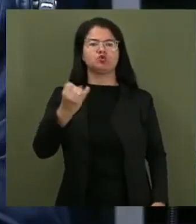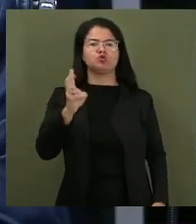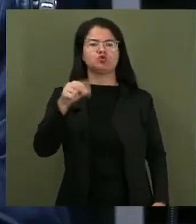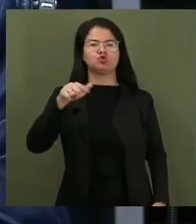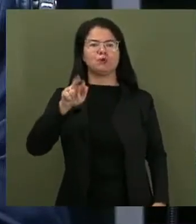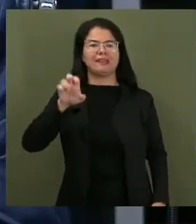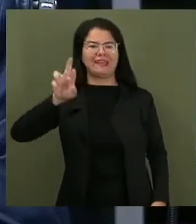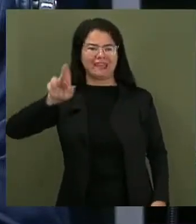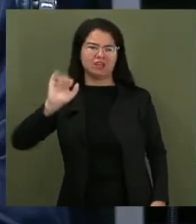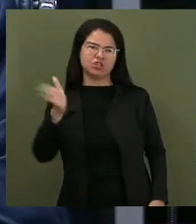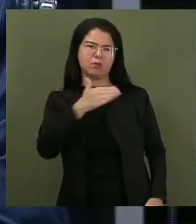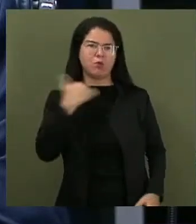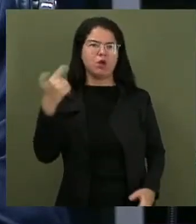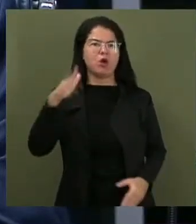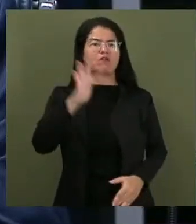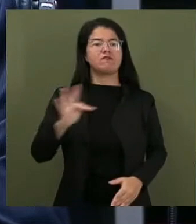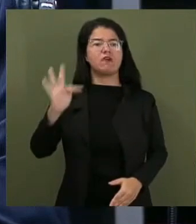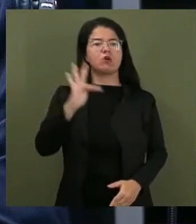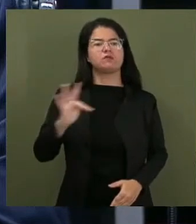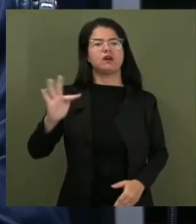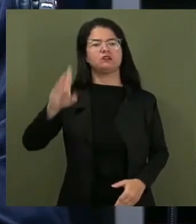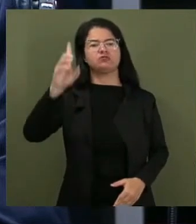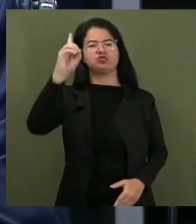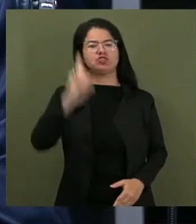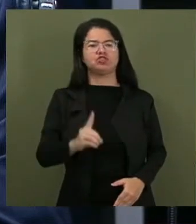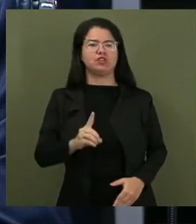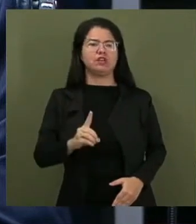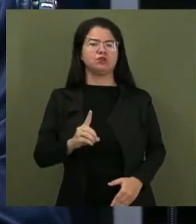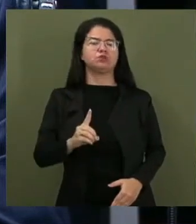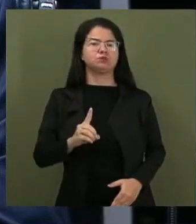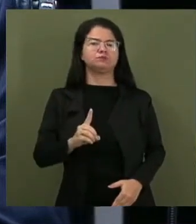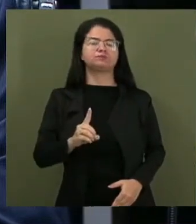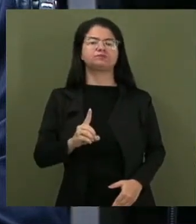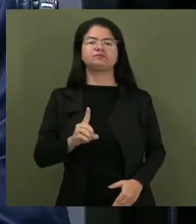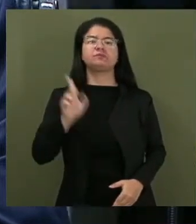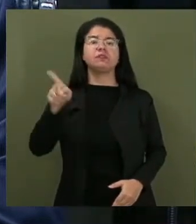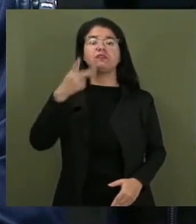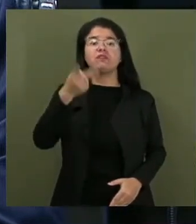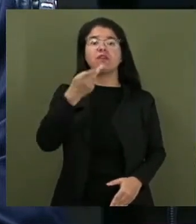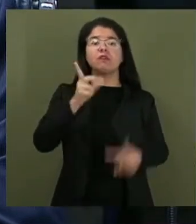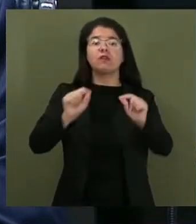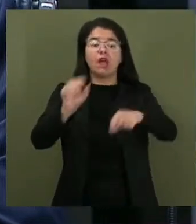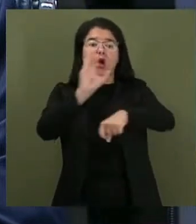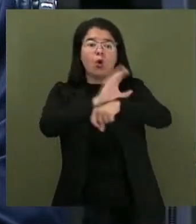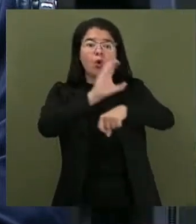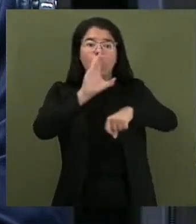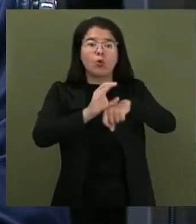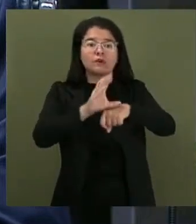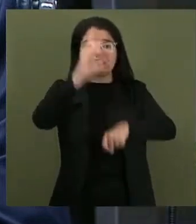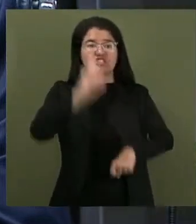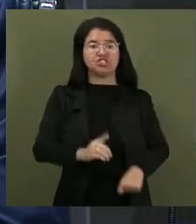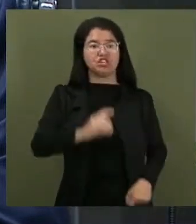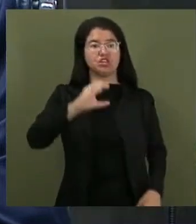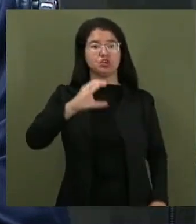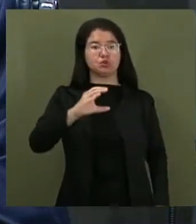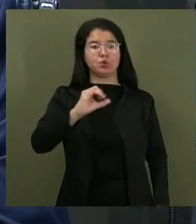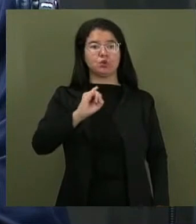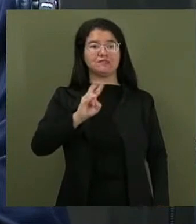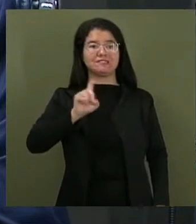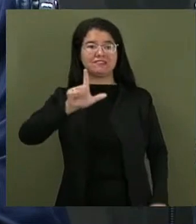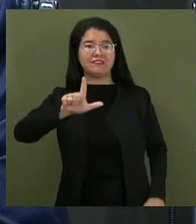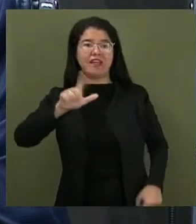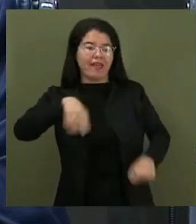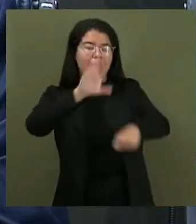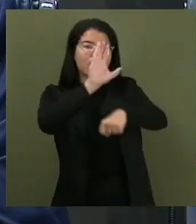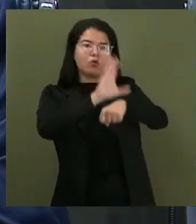da Faculdade de Direito do Largo de São Francisco, dizia que o Código Civil, Direito Civil, é a constituição